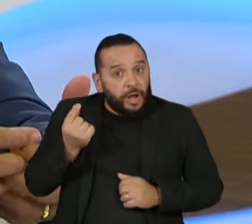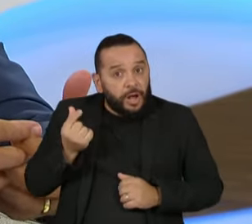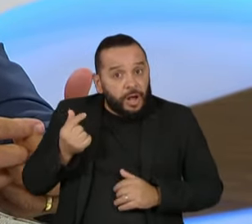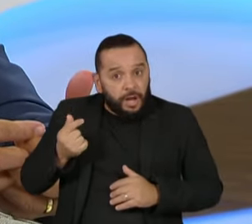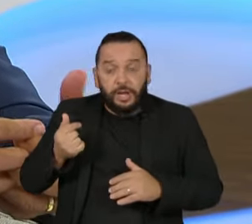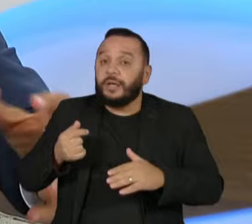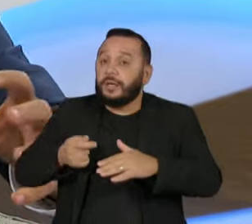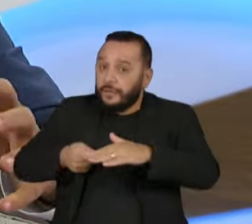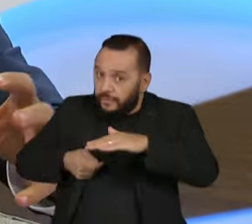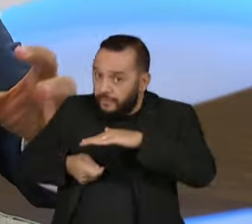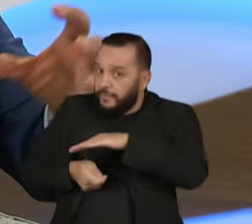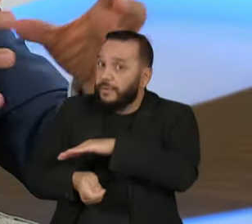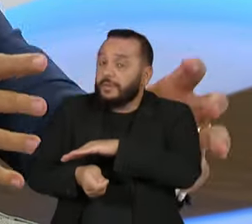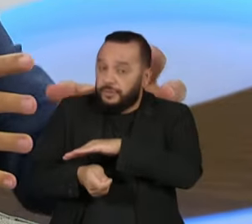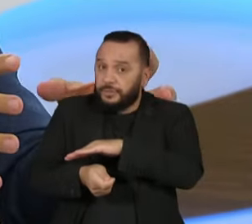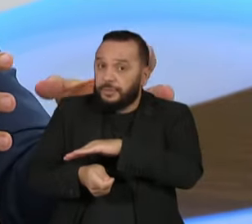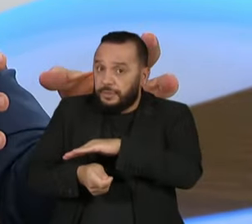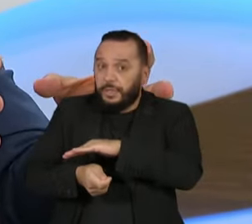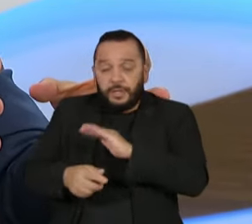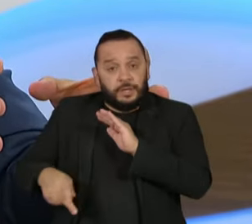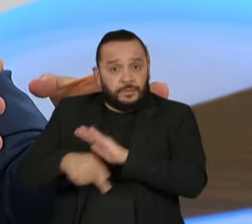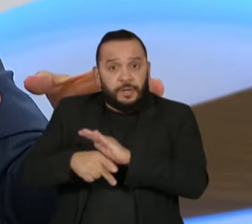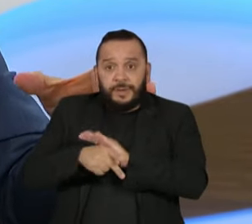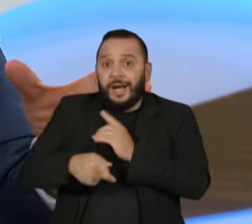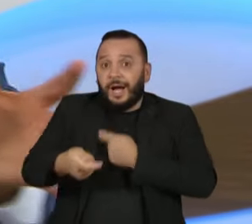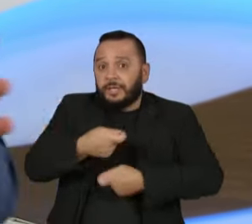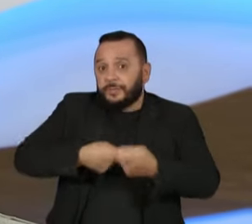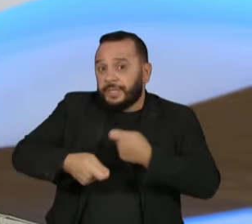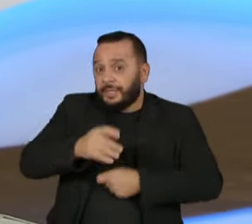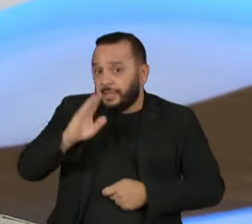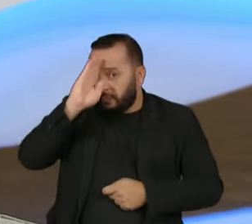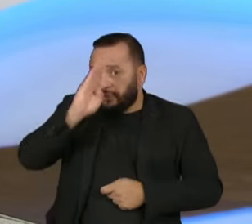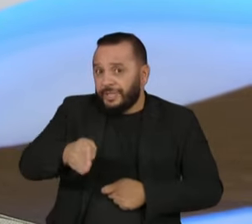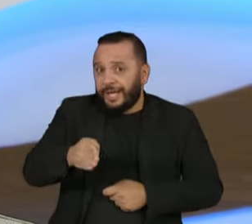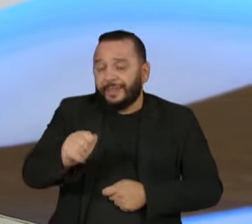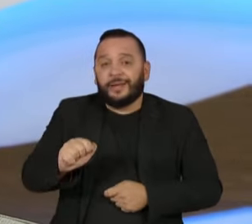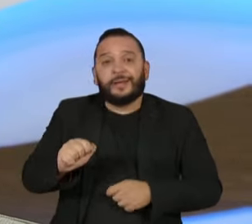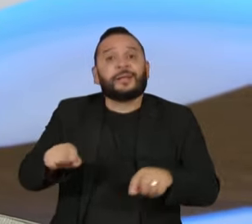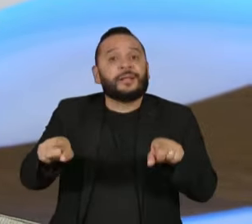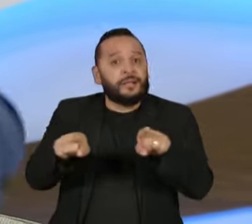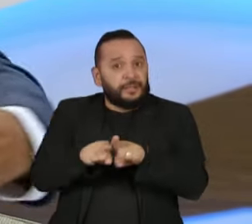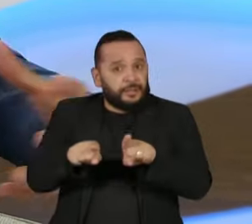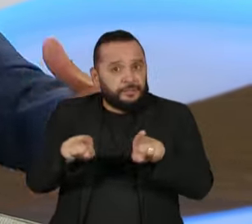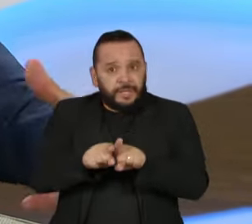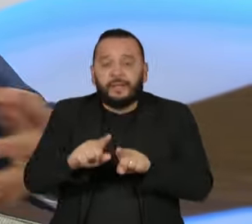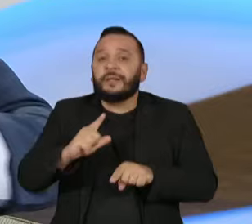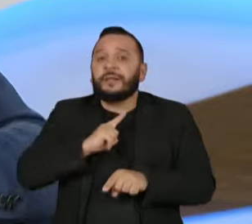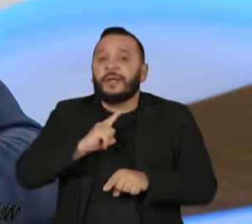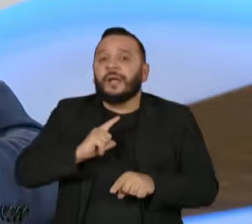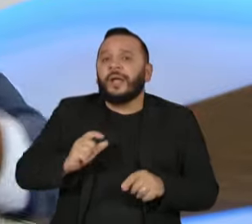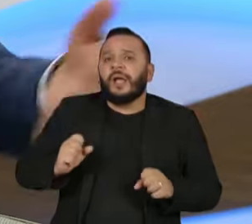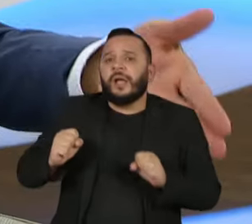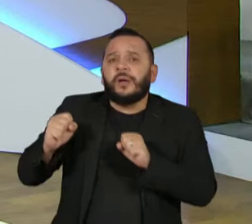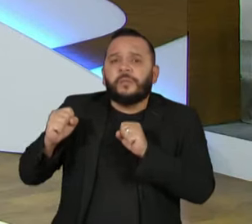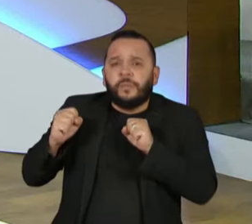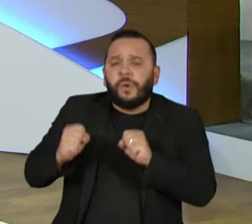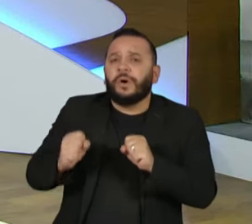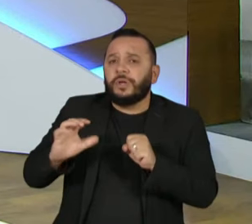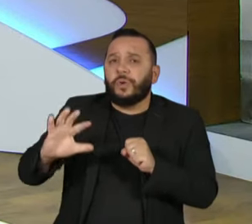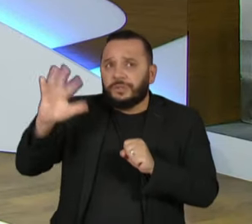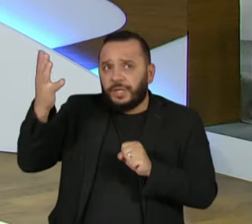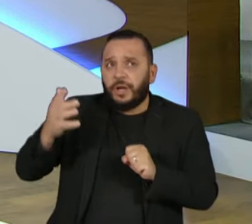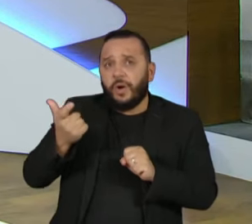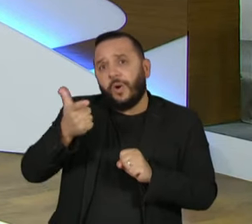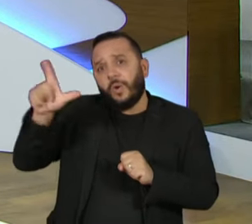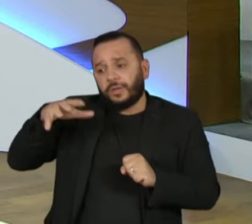que estamos colocando da administração direta. Também há grandes possibilidades em outras áreas, é que a